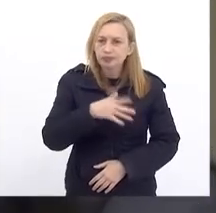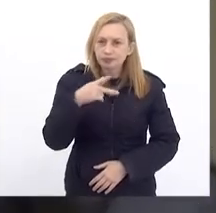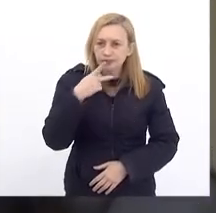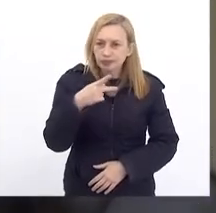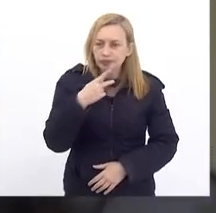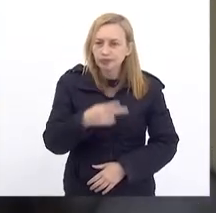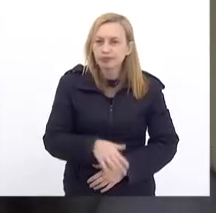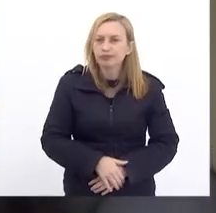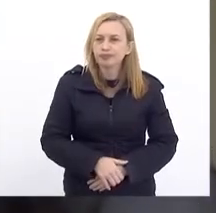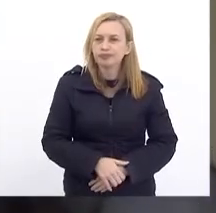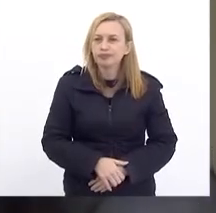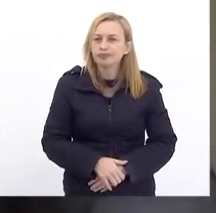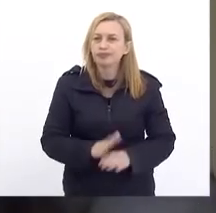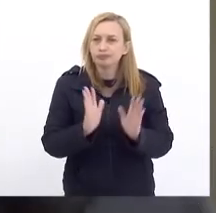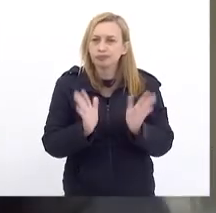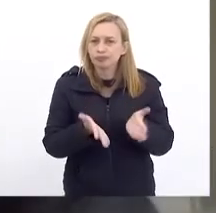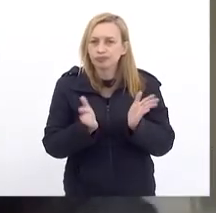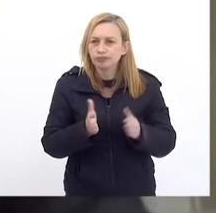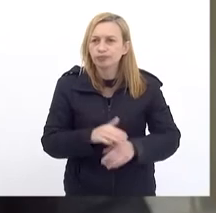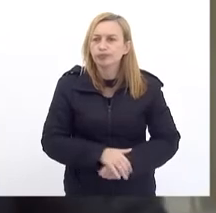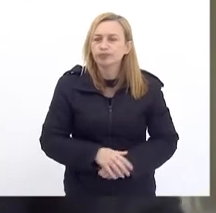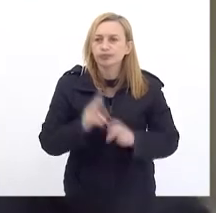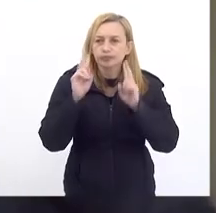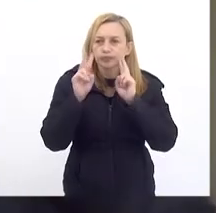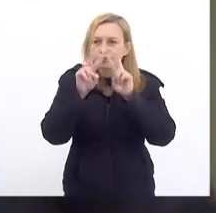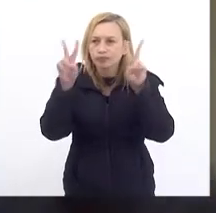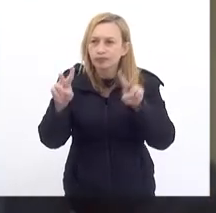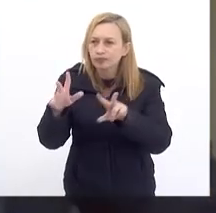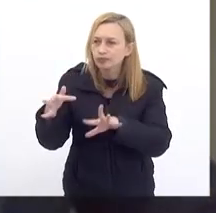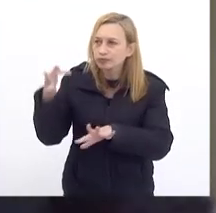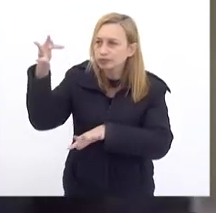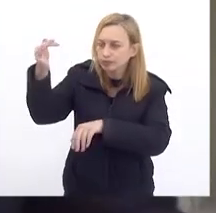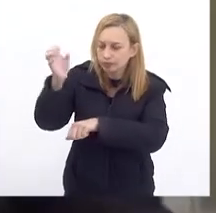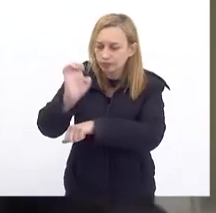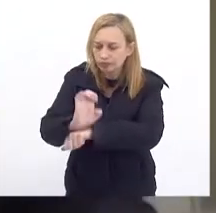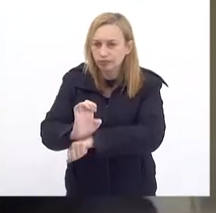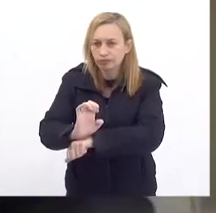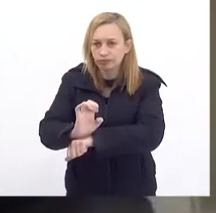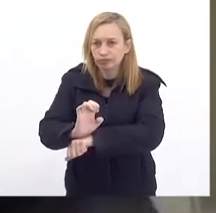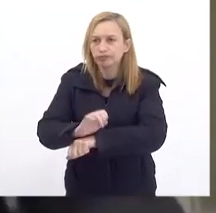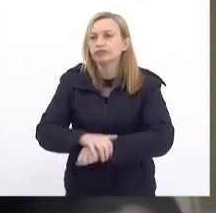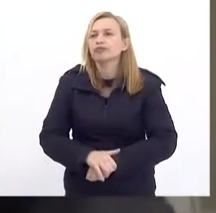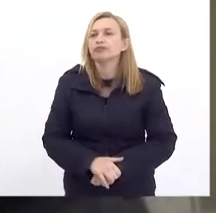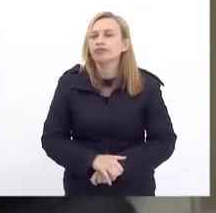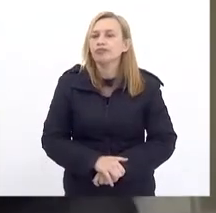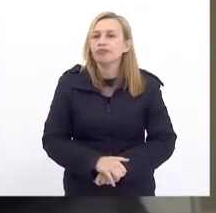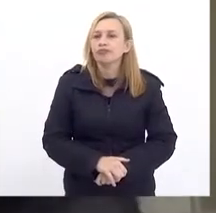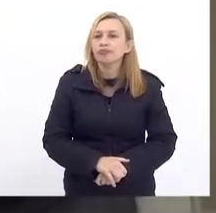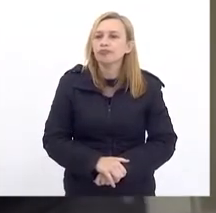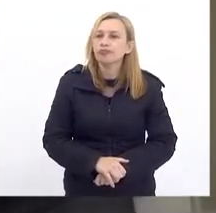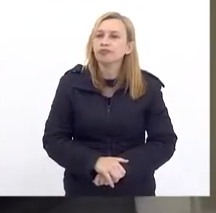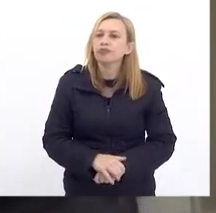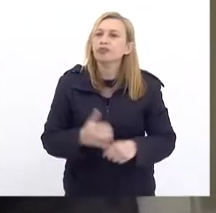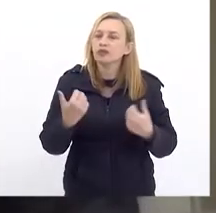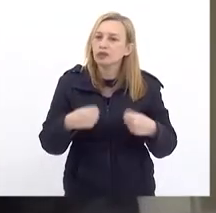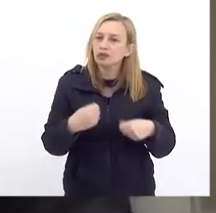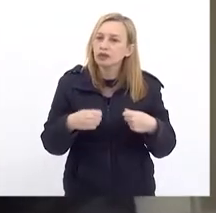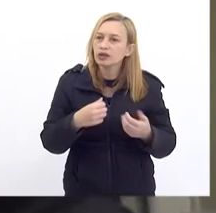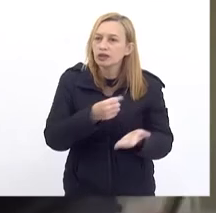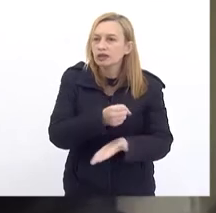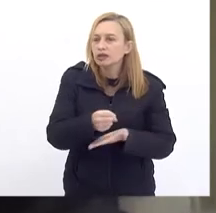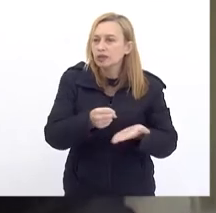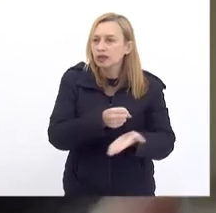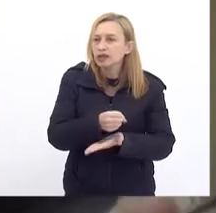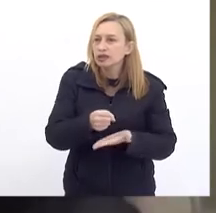Que hoje A visão De futuro Do Estado Ela precisa Estar fundamentada